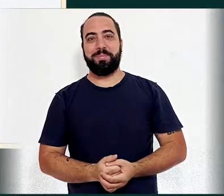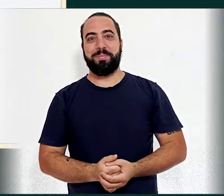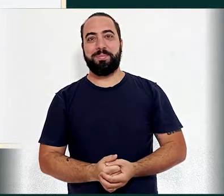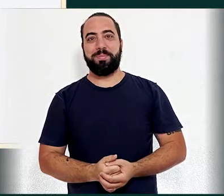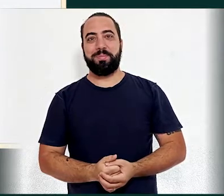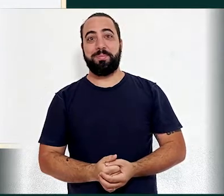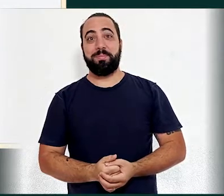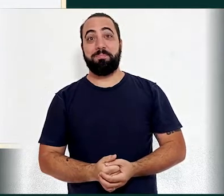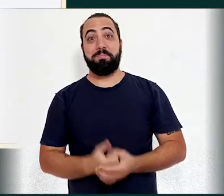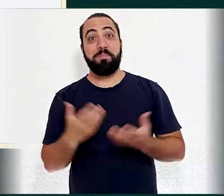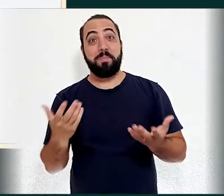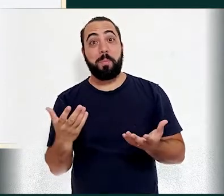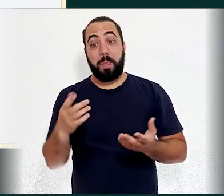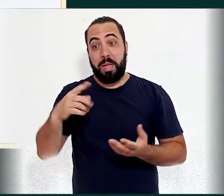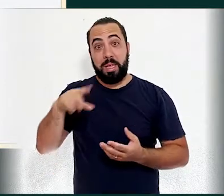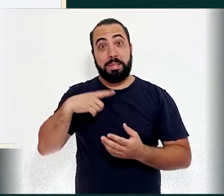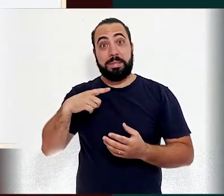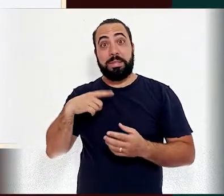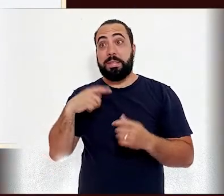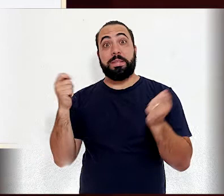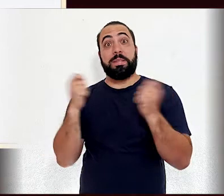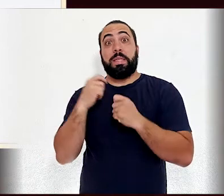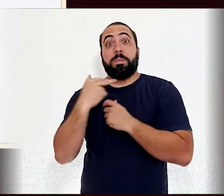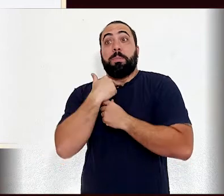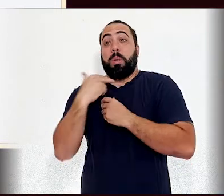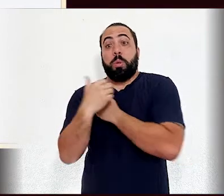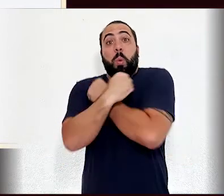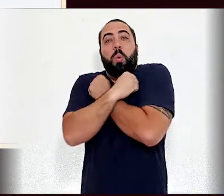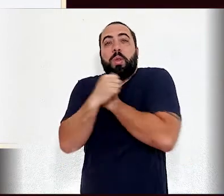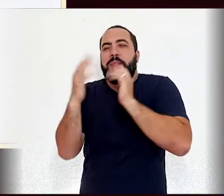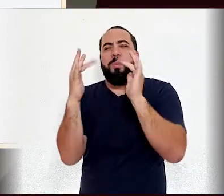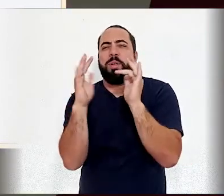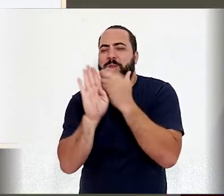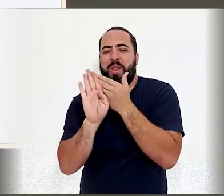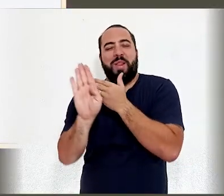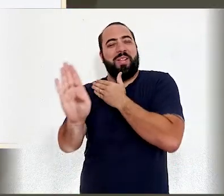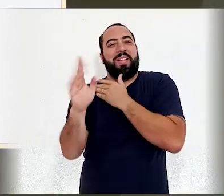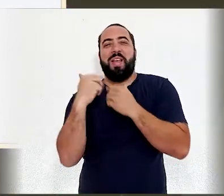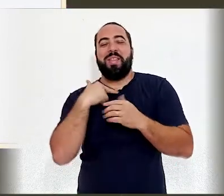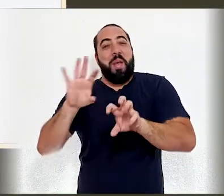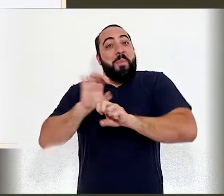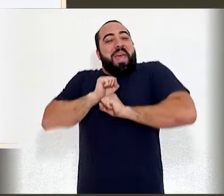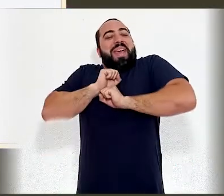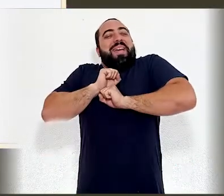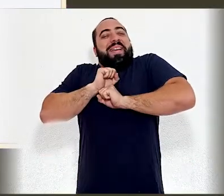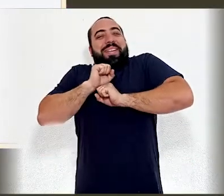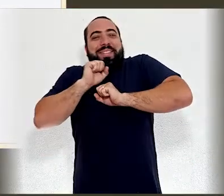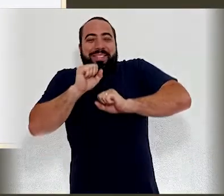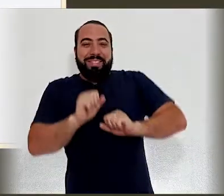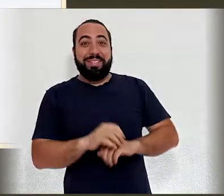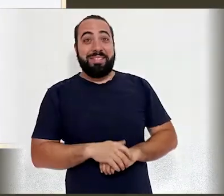Com esses vidros marvados, ninguém pode abraçar, namorar é só de longe pra não se contaminar.